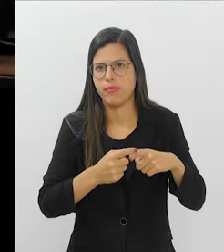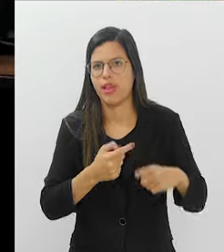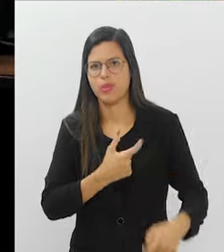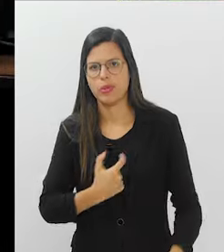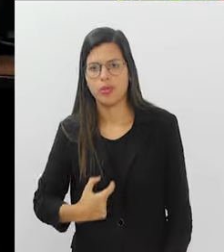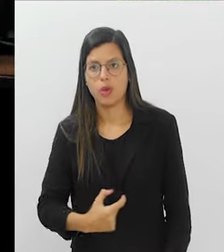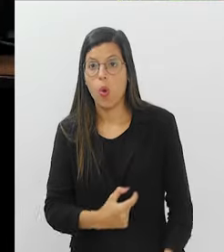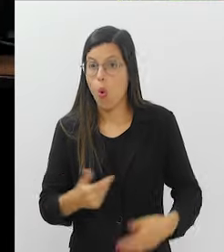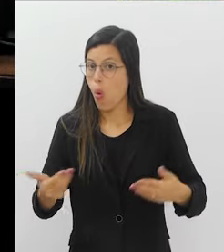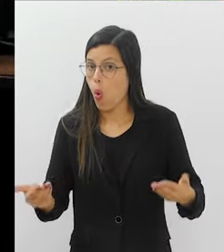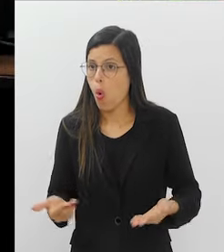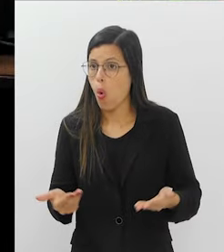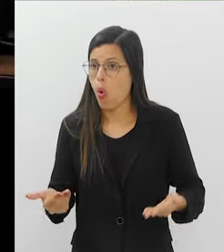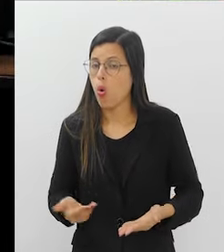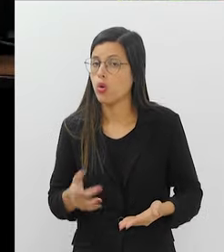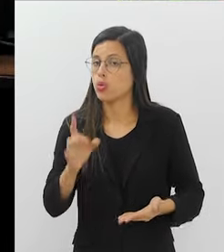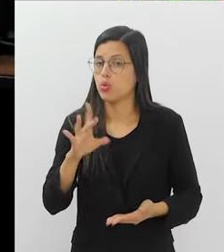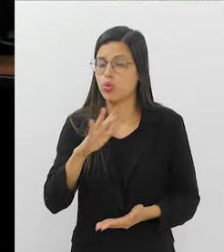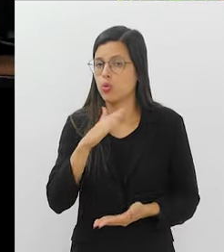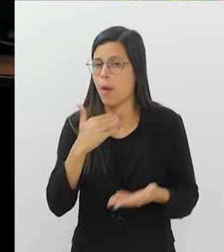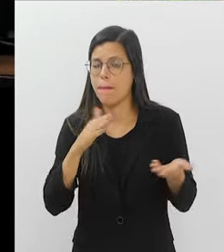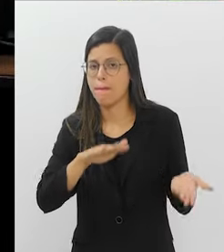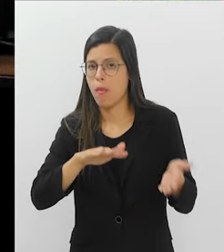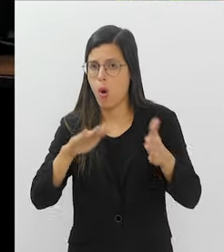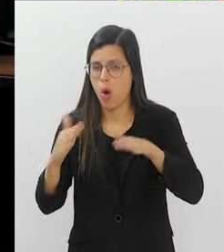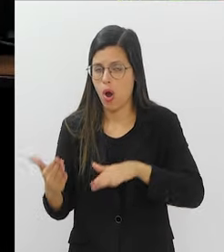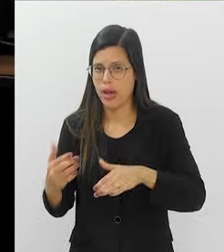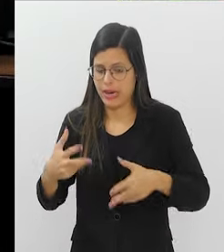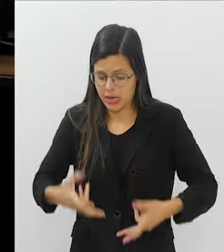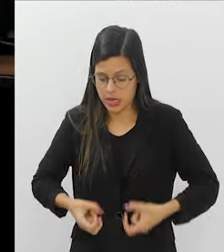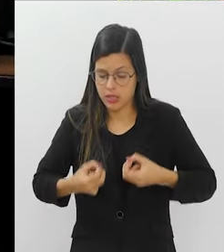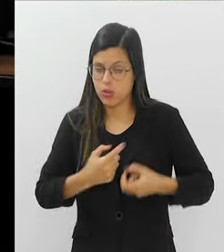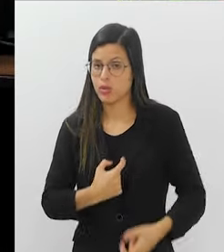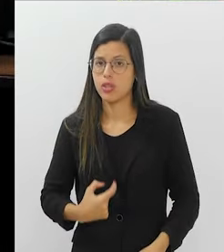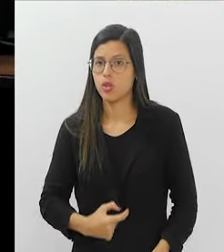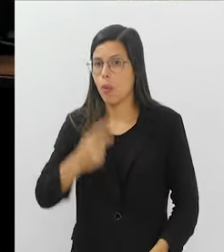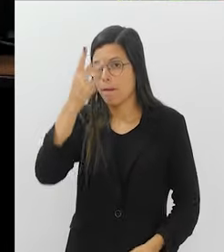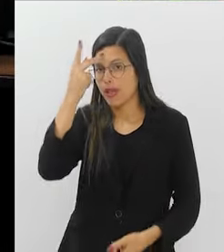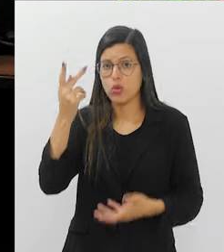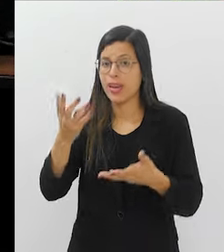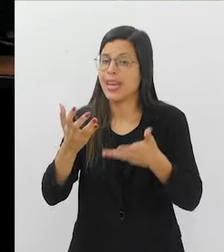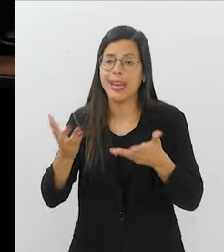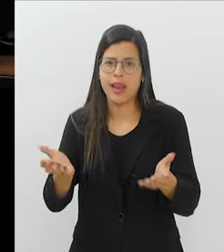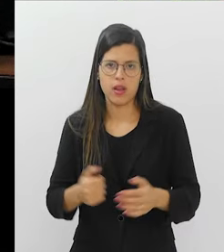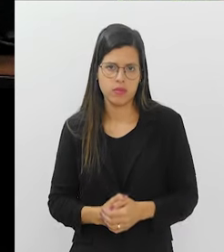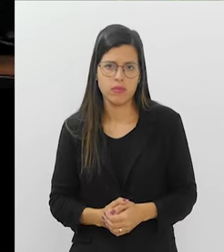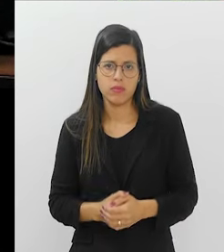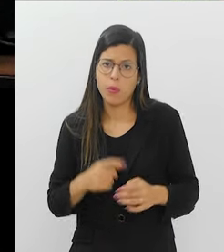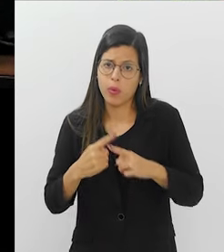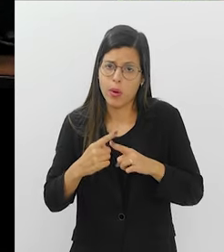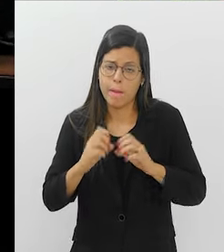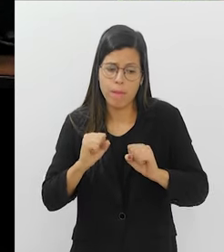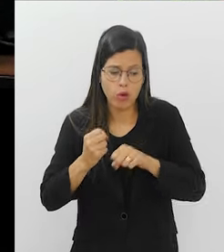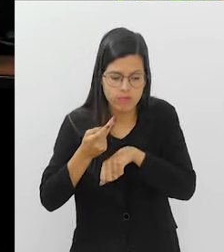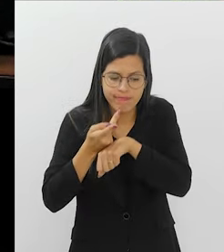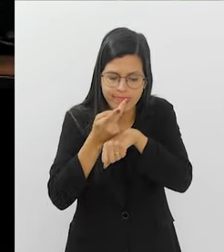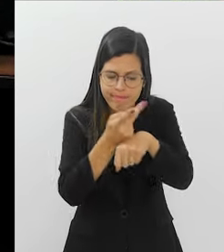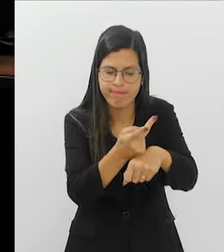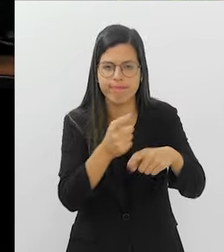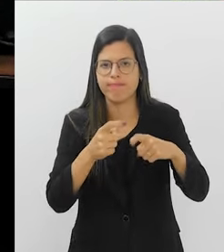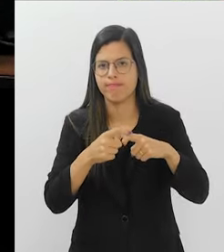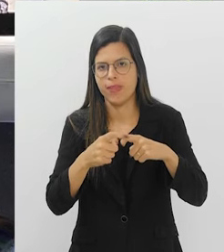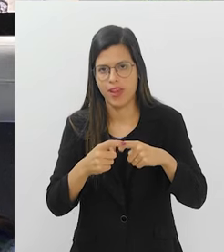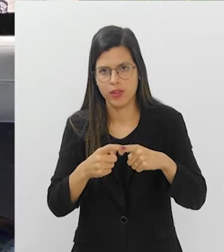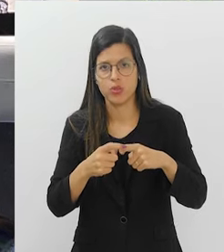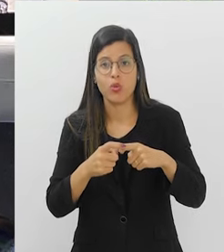proctologista, hoje em dia só morre de câncer de intestino quem quer. É cruel falar